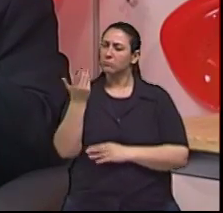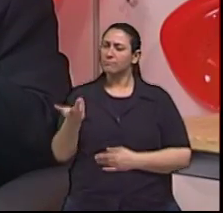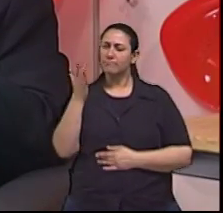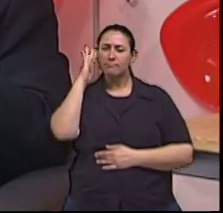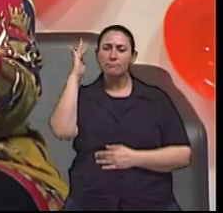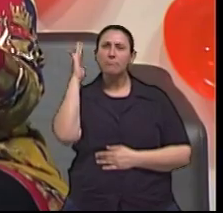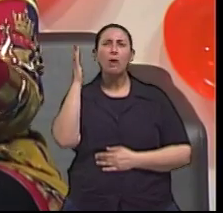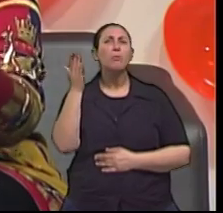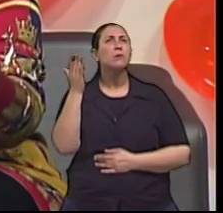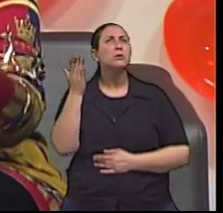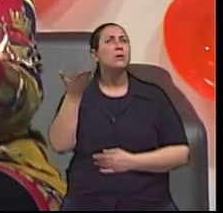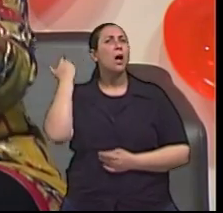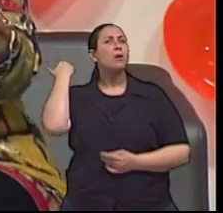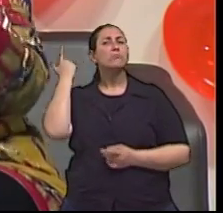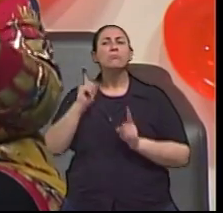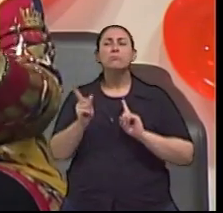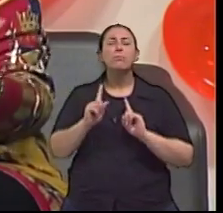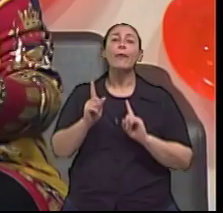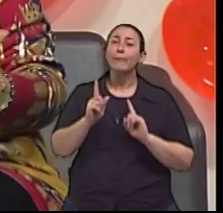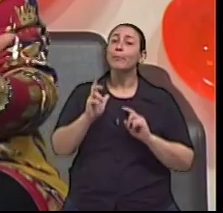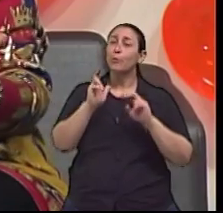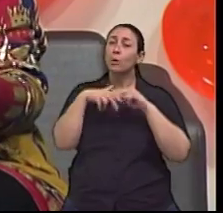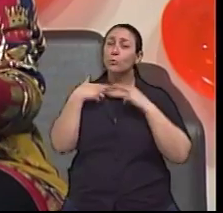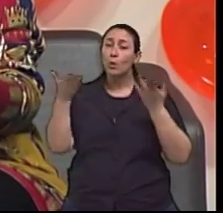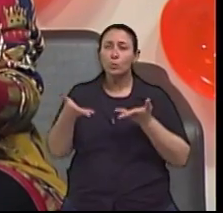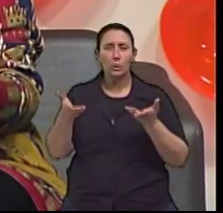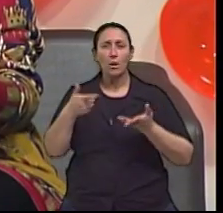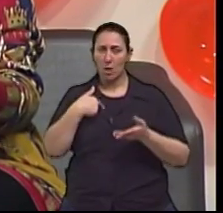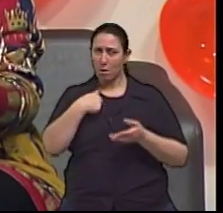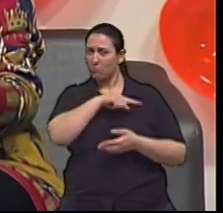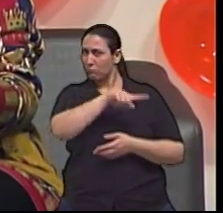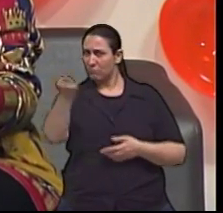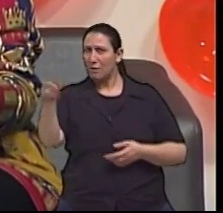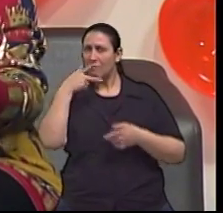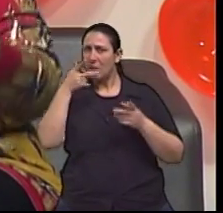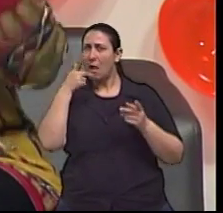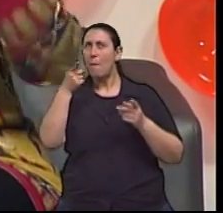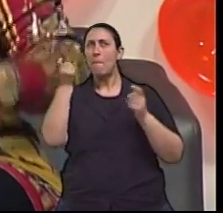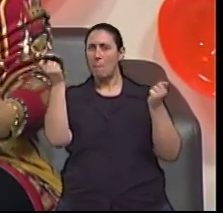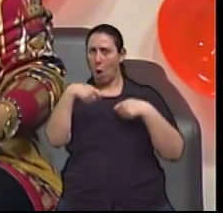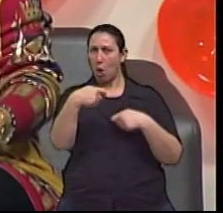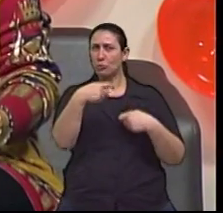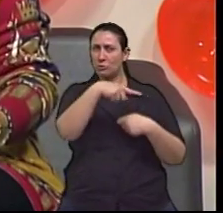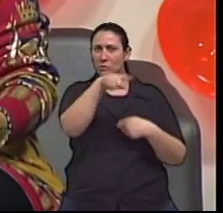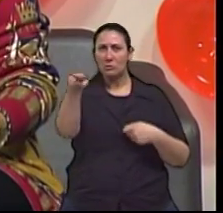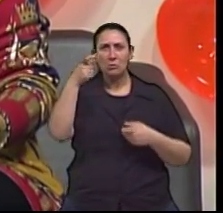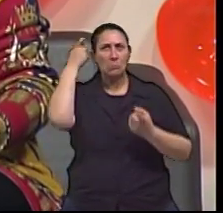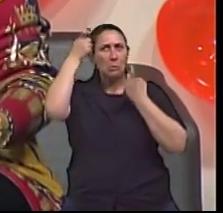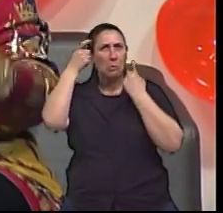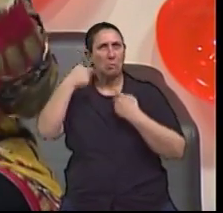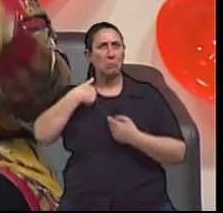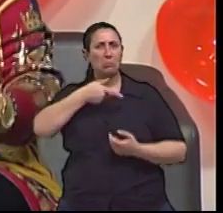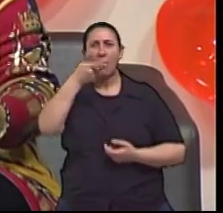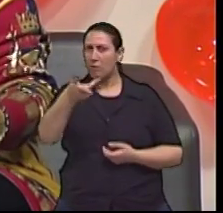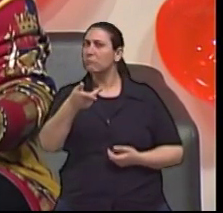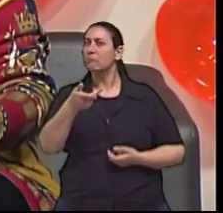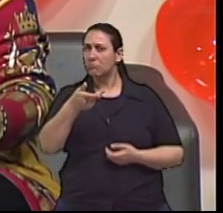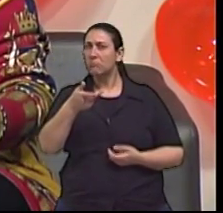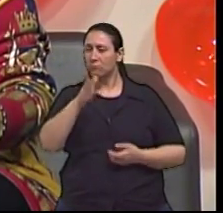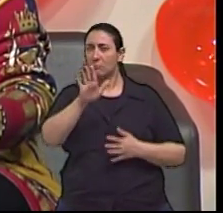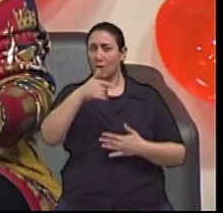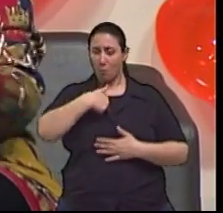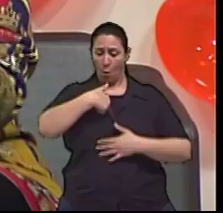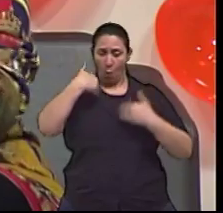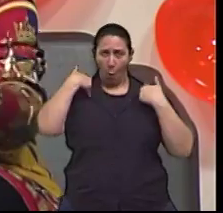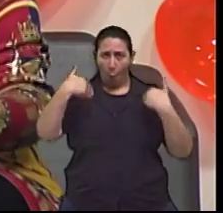sempre digo aqui o que eu acredito e ninguém pode me contestar nisso, acho eu, né? Este organismo, eu só tenho ele.